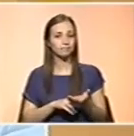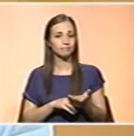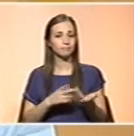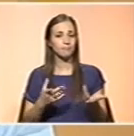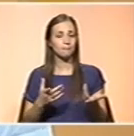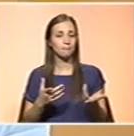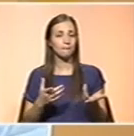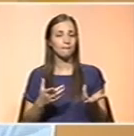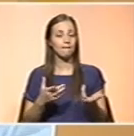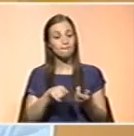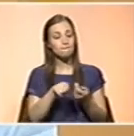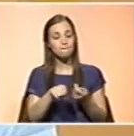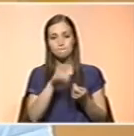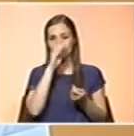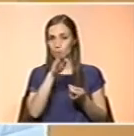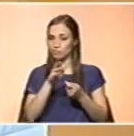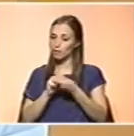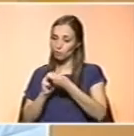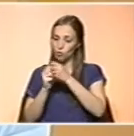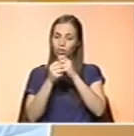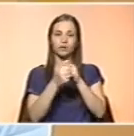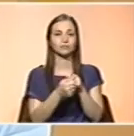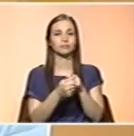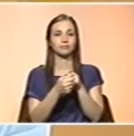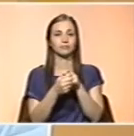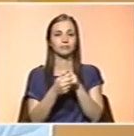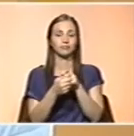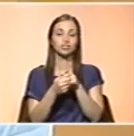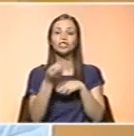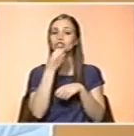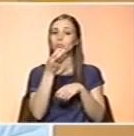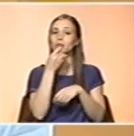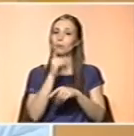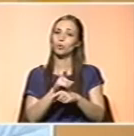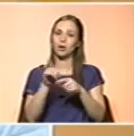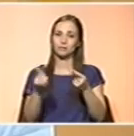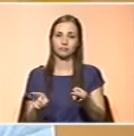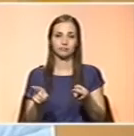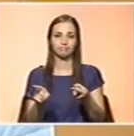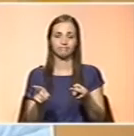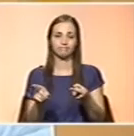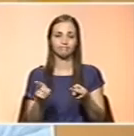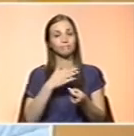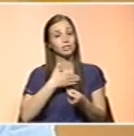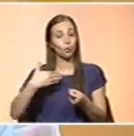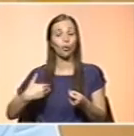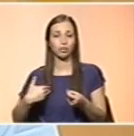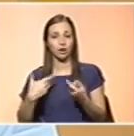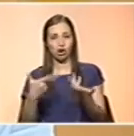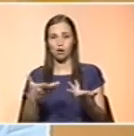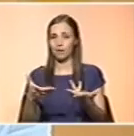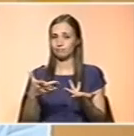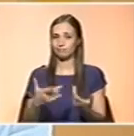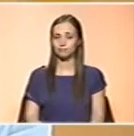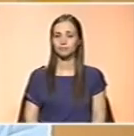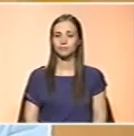estas modificações, esta chamada transição nutricional que justifica o perfil sanitário que temos hoje em dia. E como